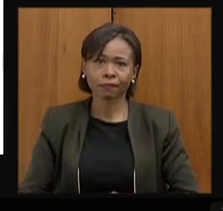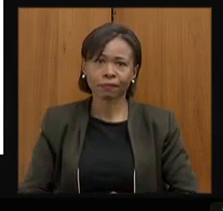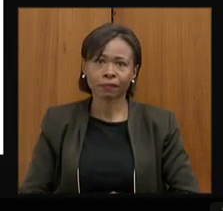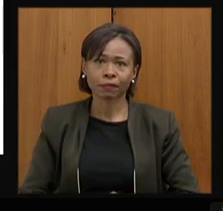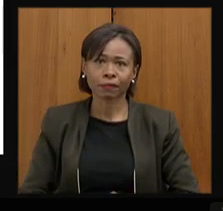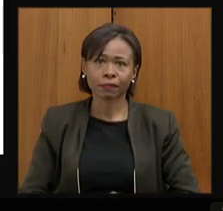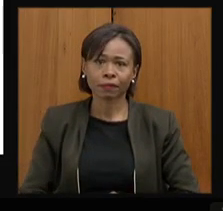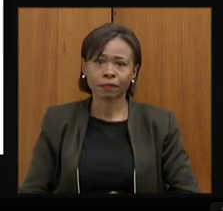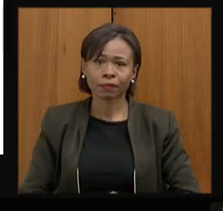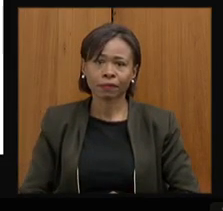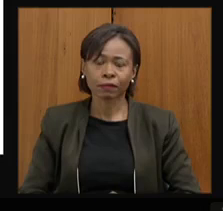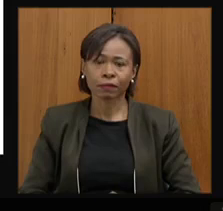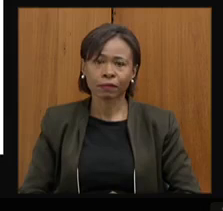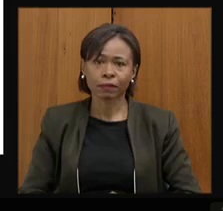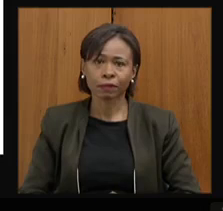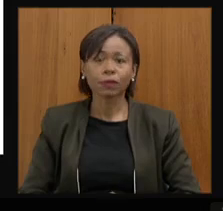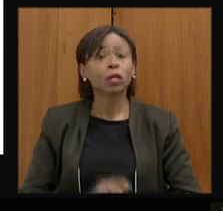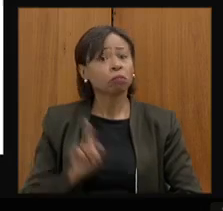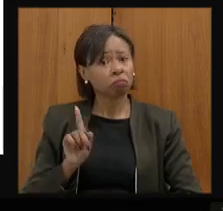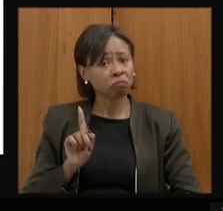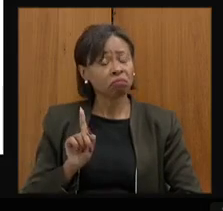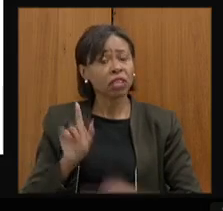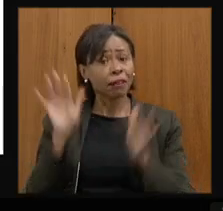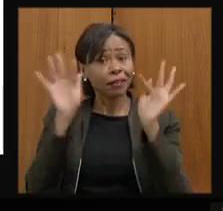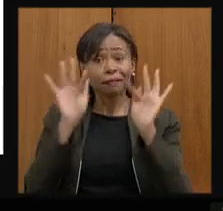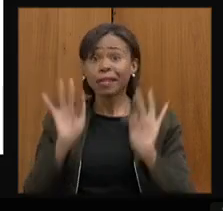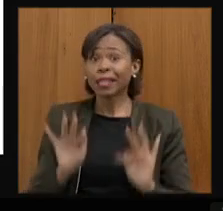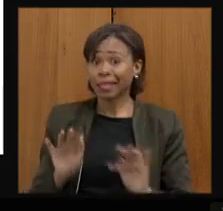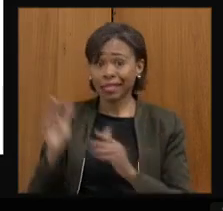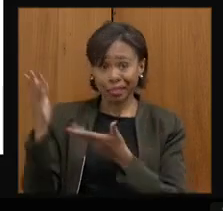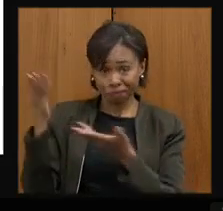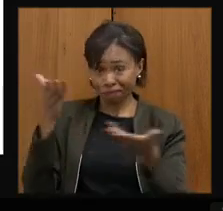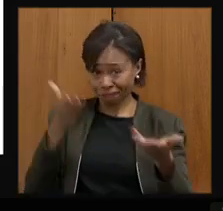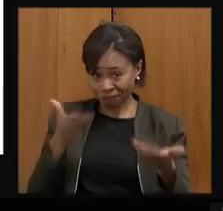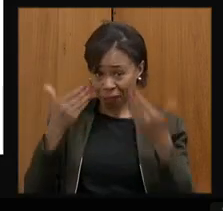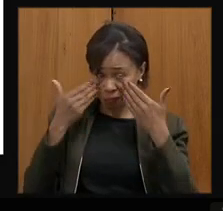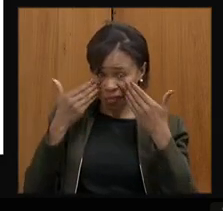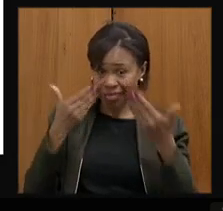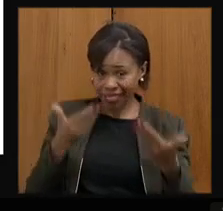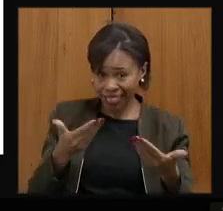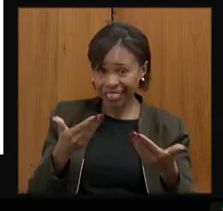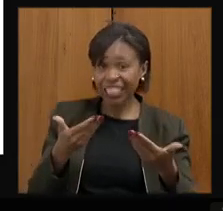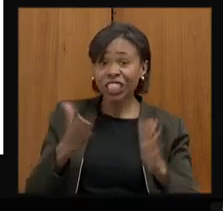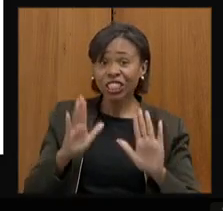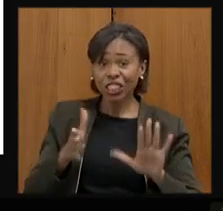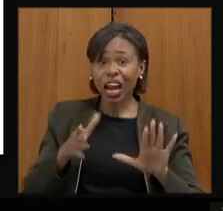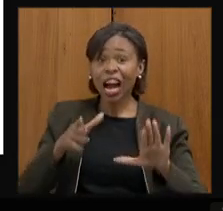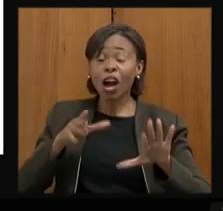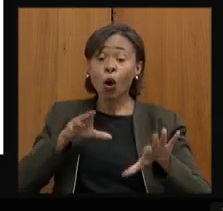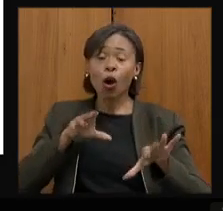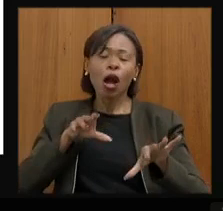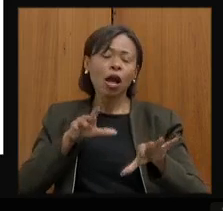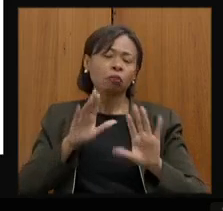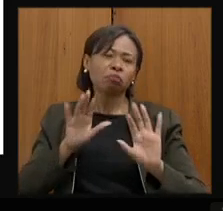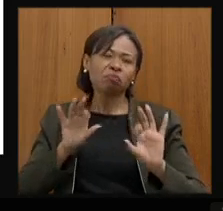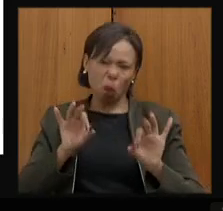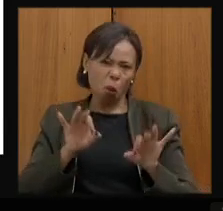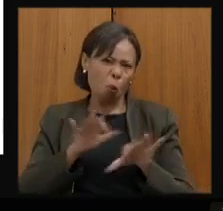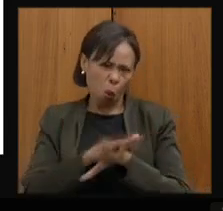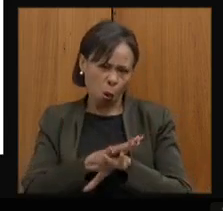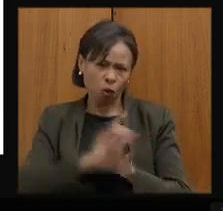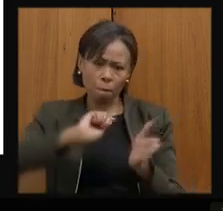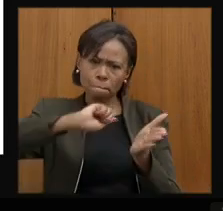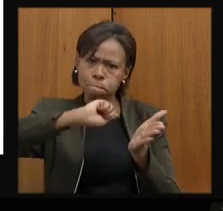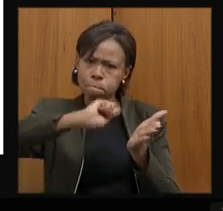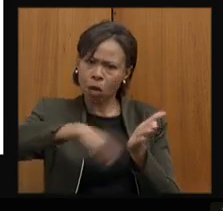Isso é algo que eu fico muito feliz, deputados, de trazer a essa casa. Concluímos a contratação, estamos nesses dias agora